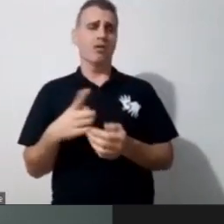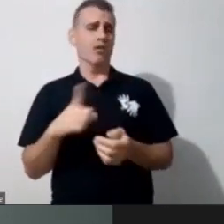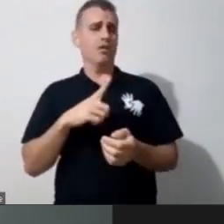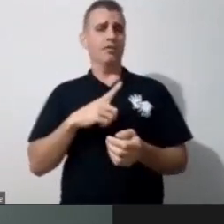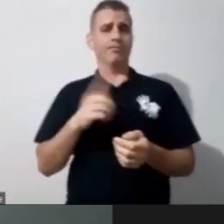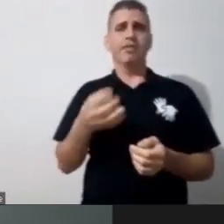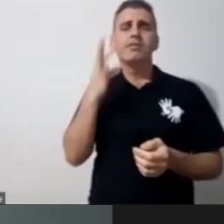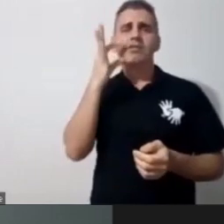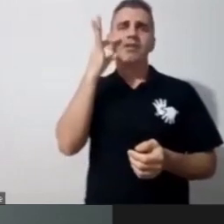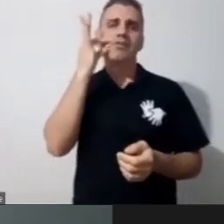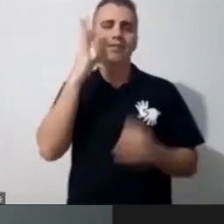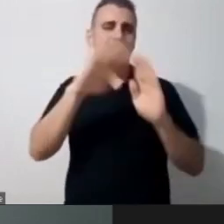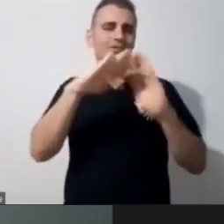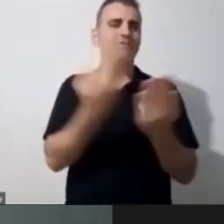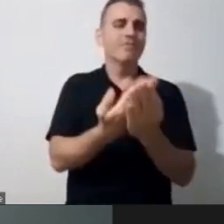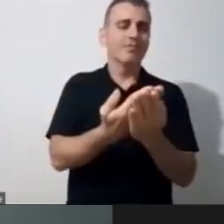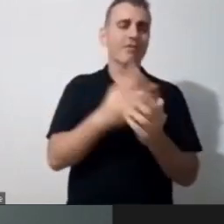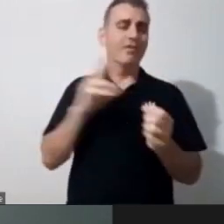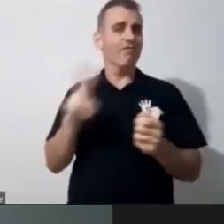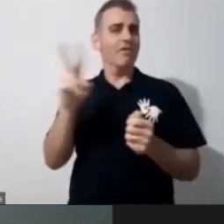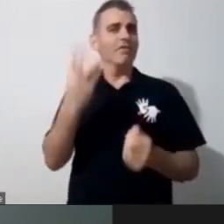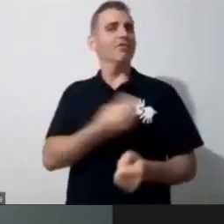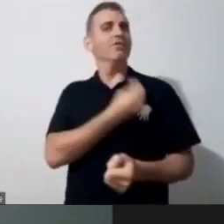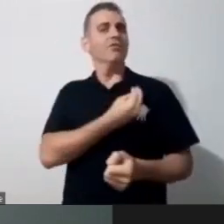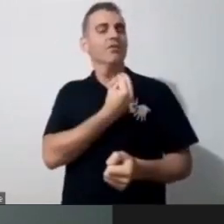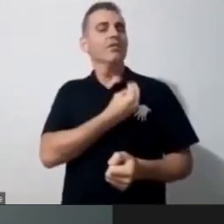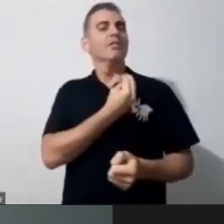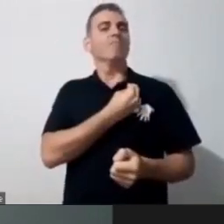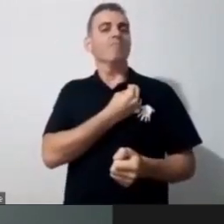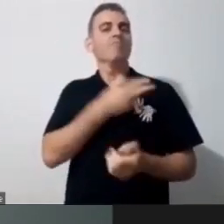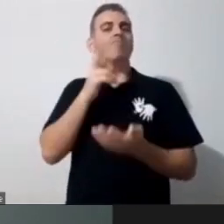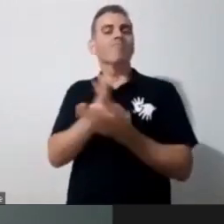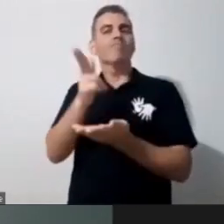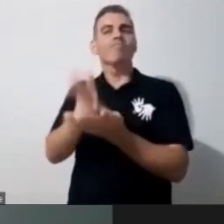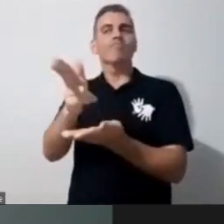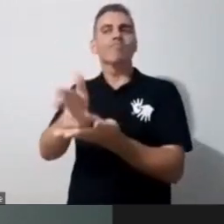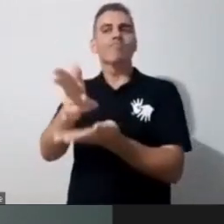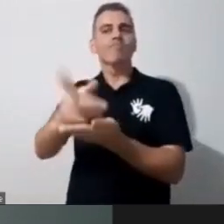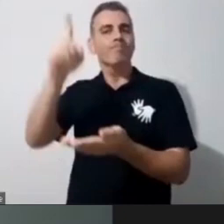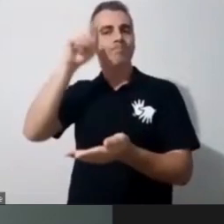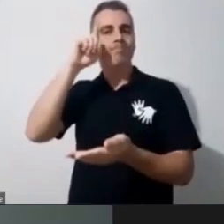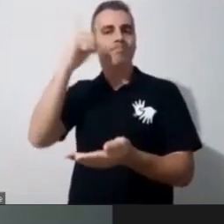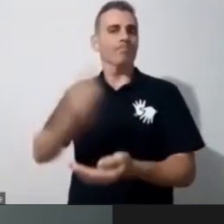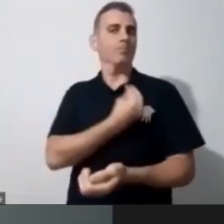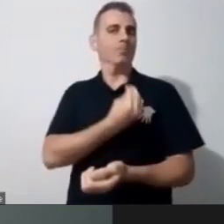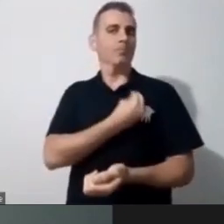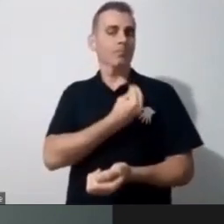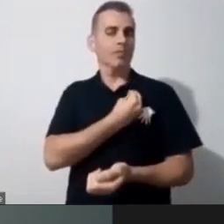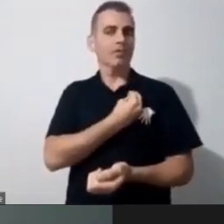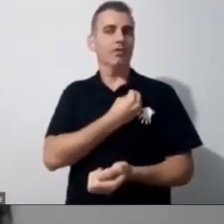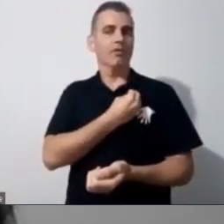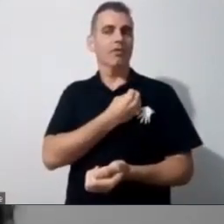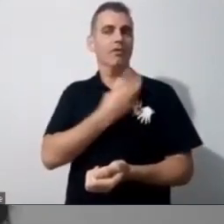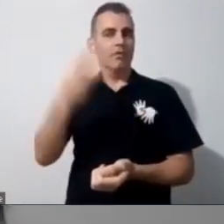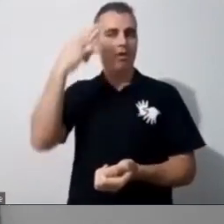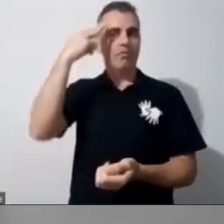então, acho que são valores de vida que a gente vai levar a vida toda, assim, isso vai ficar na memória de cada um, acho que nos enriqueceu. É,